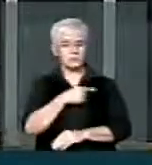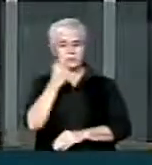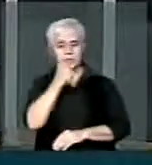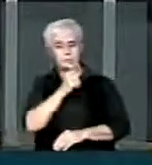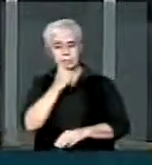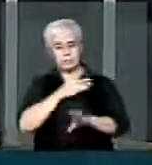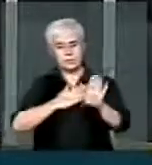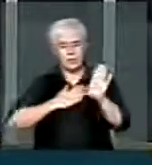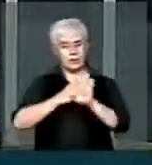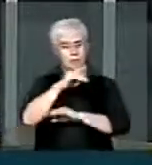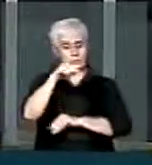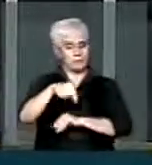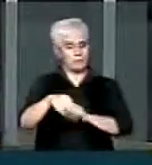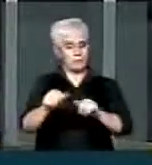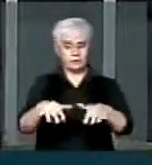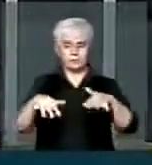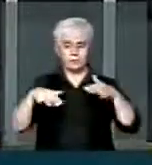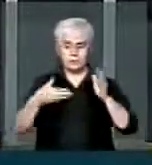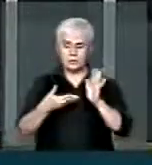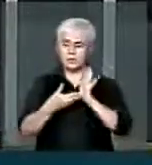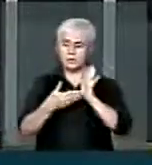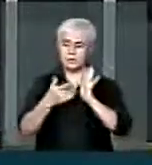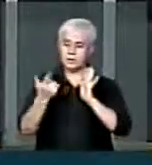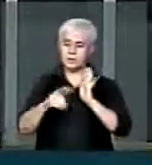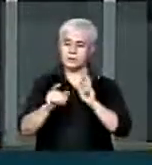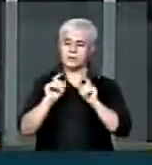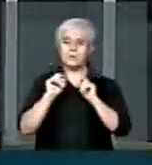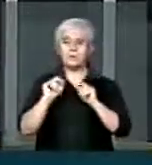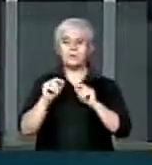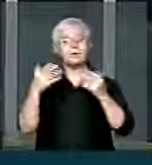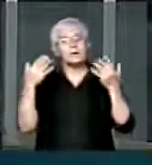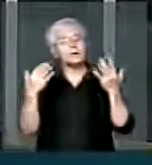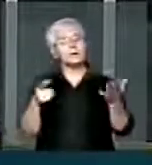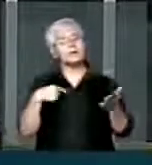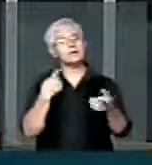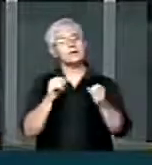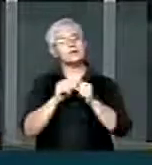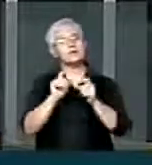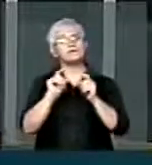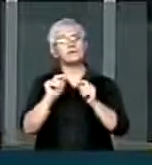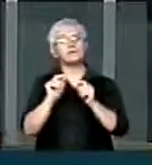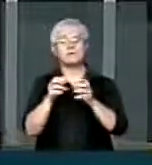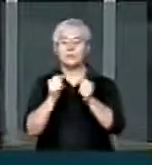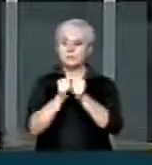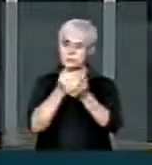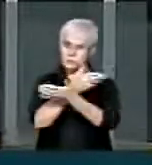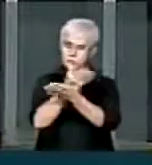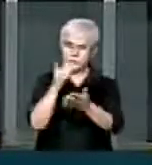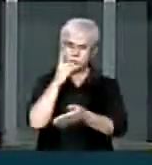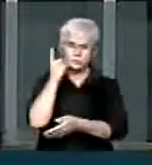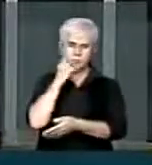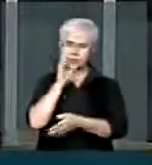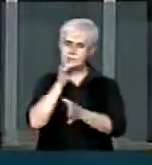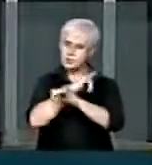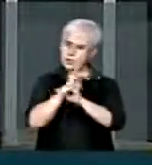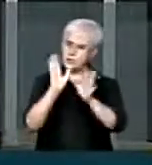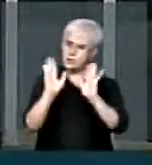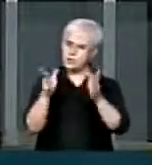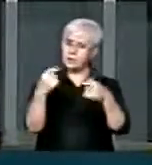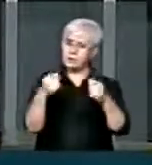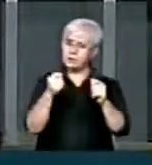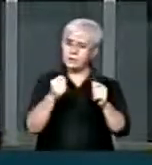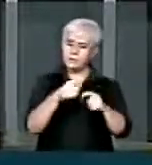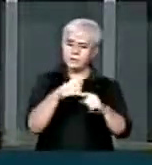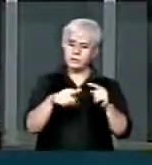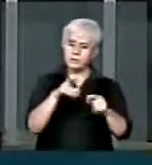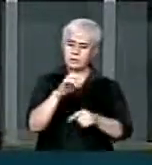aprová-lo aqui novamente. Então, que é que a gente tem que fazer, como os senhores deputados já declararam aqui? É derrubar o